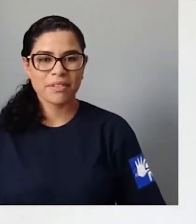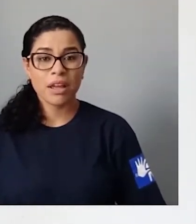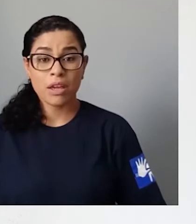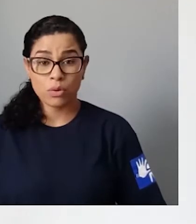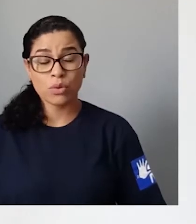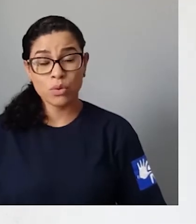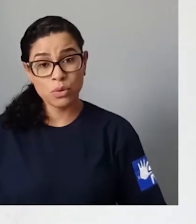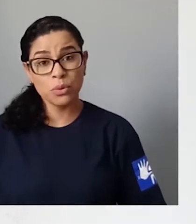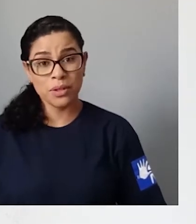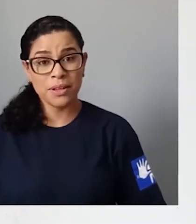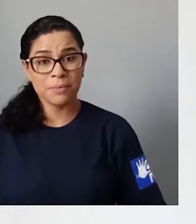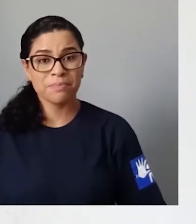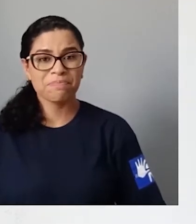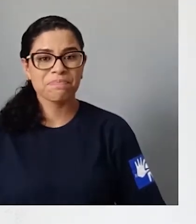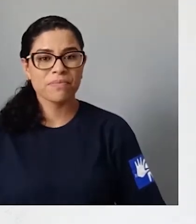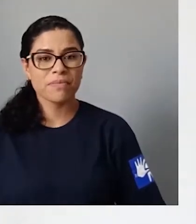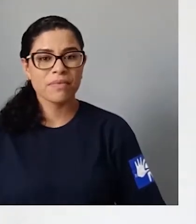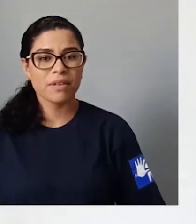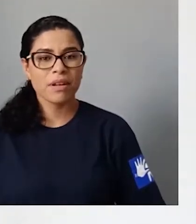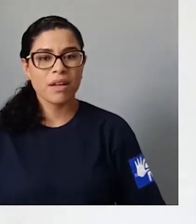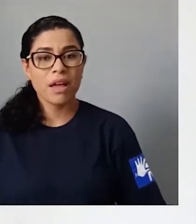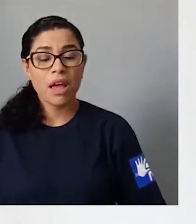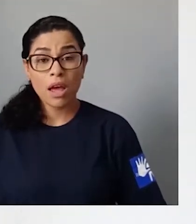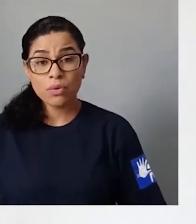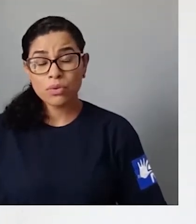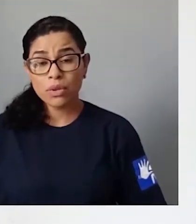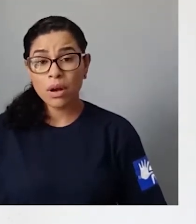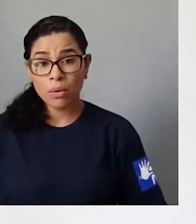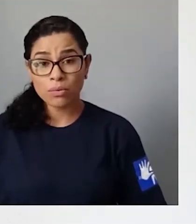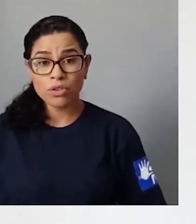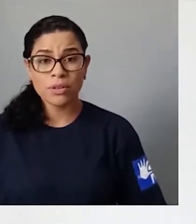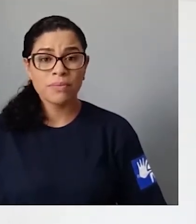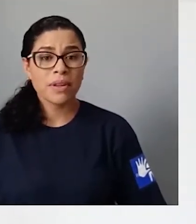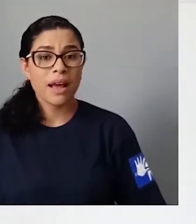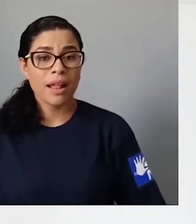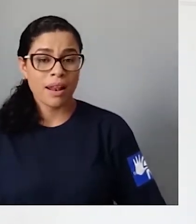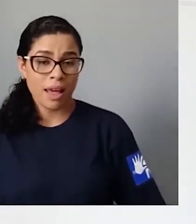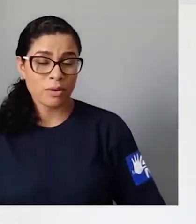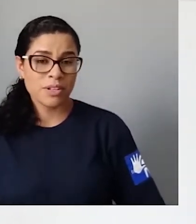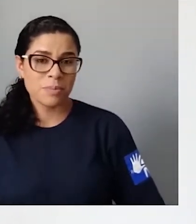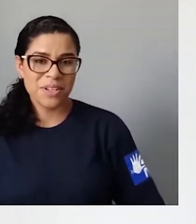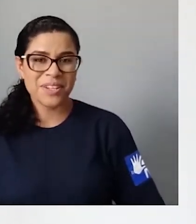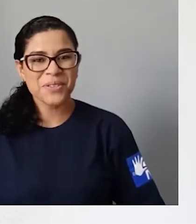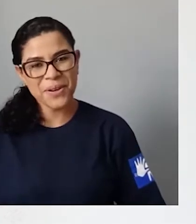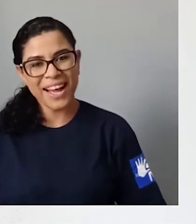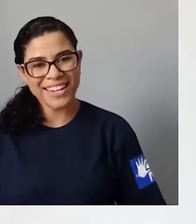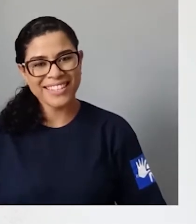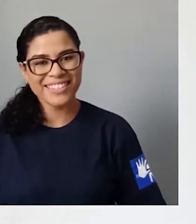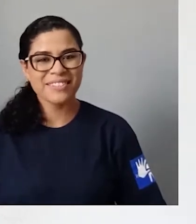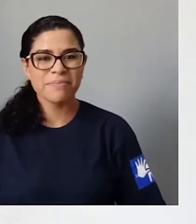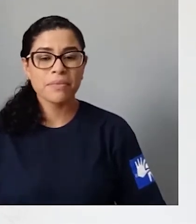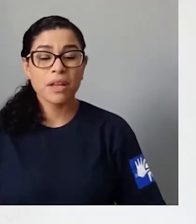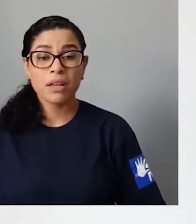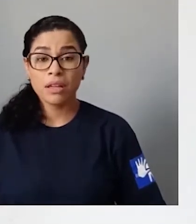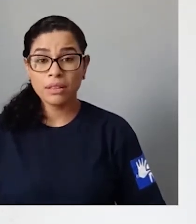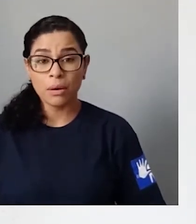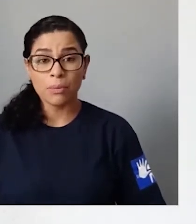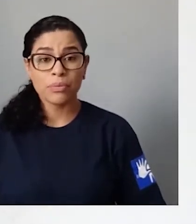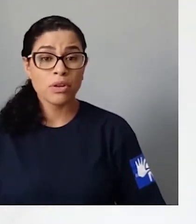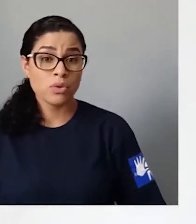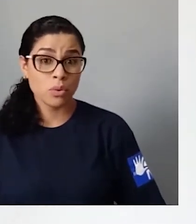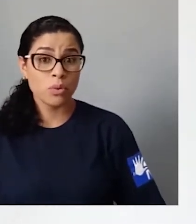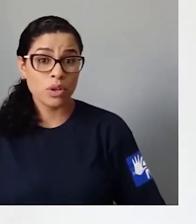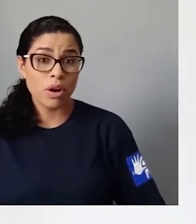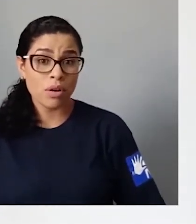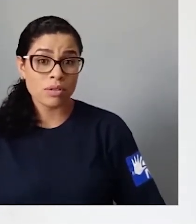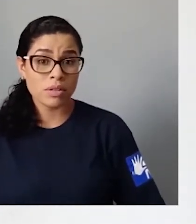E eu sou surda Eu estudo aonde? Lá no Crispiniano Soares Então,